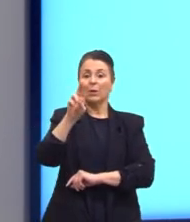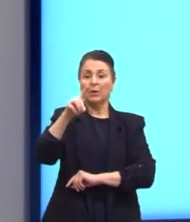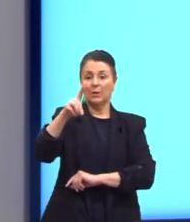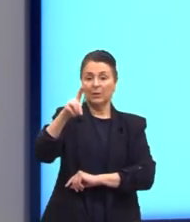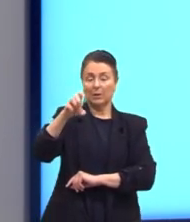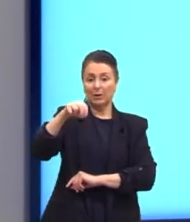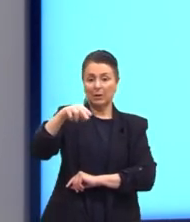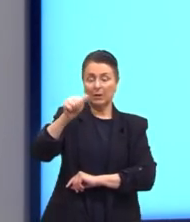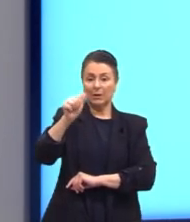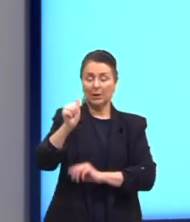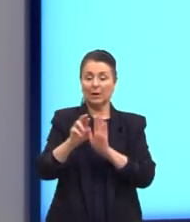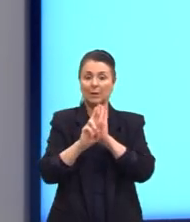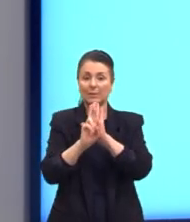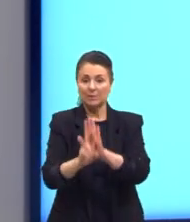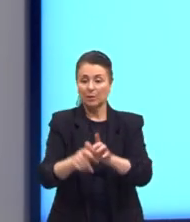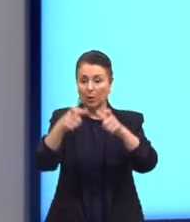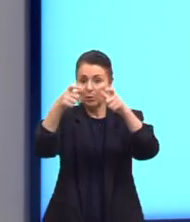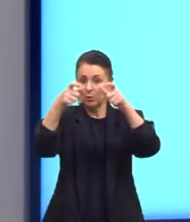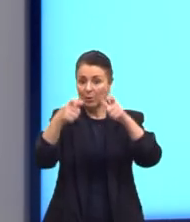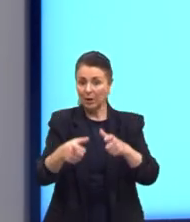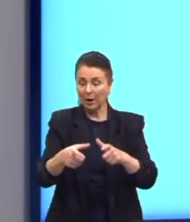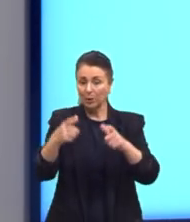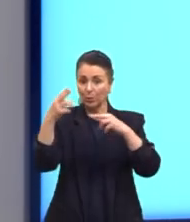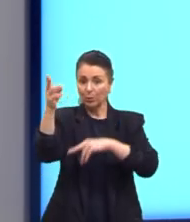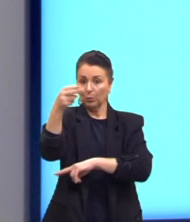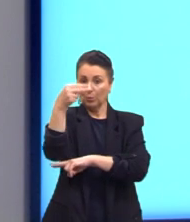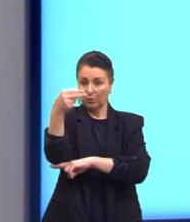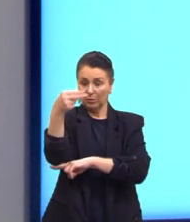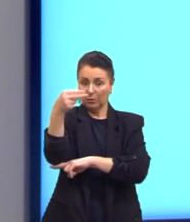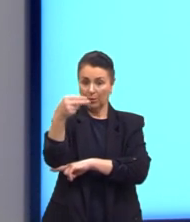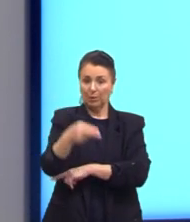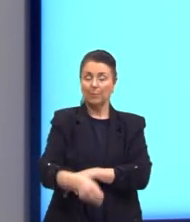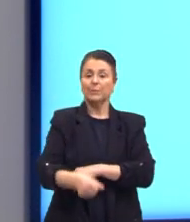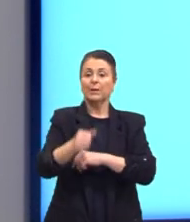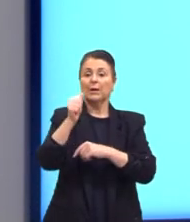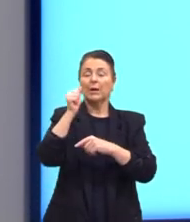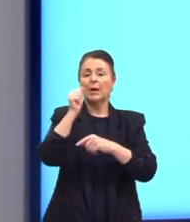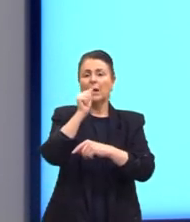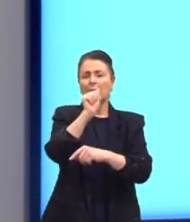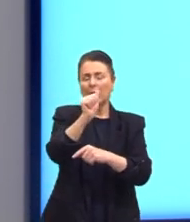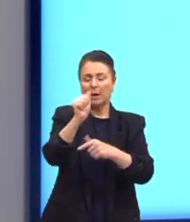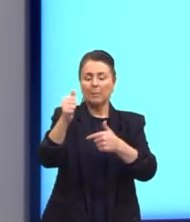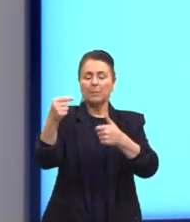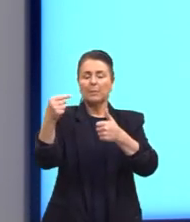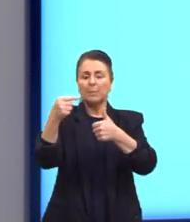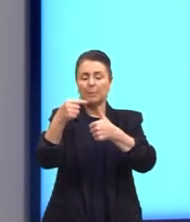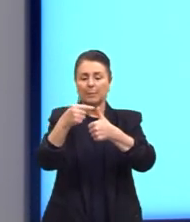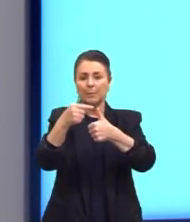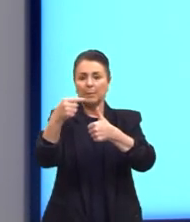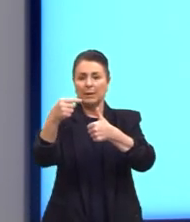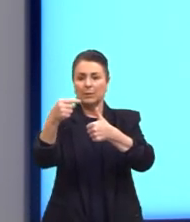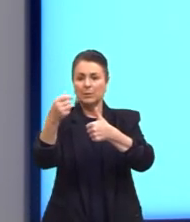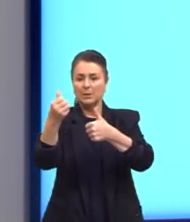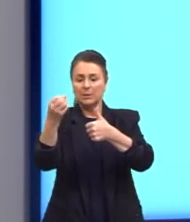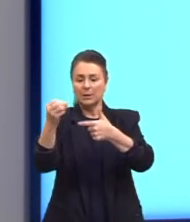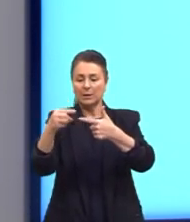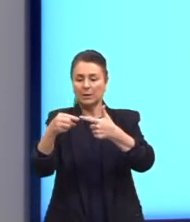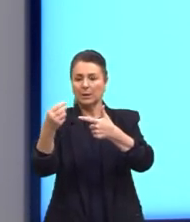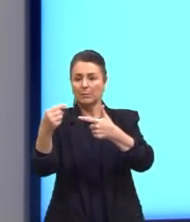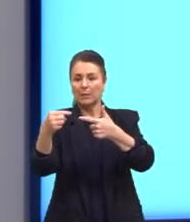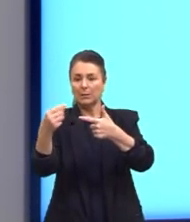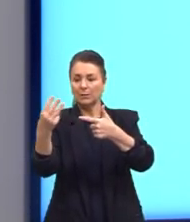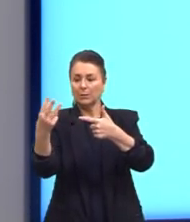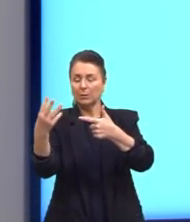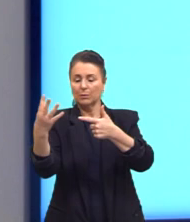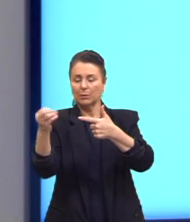a localização do hotel é letra A, menos 60, letra B, menos 40, letra C,